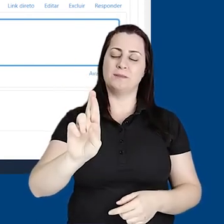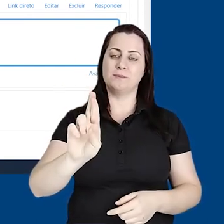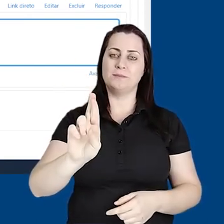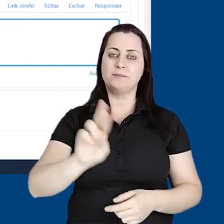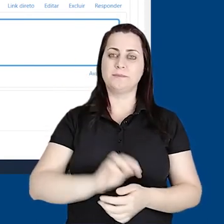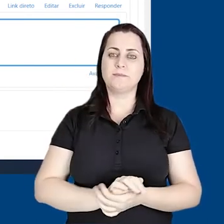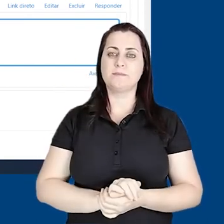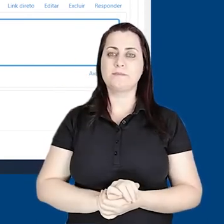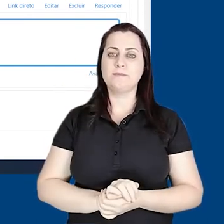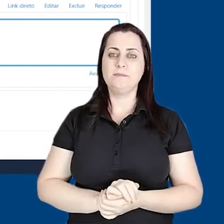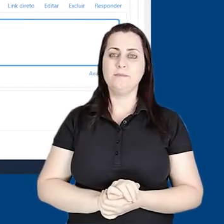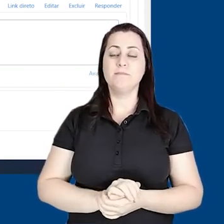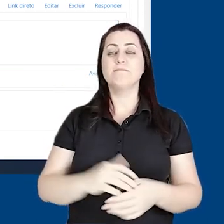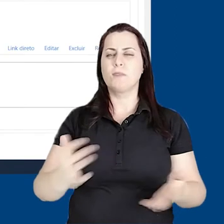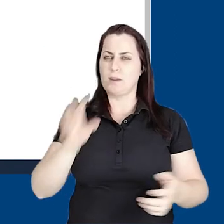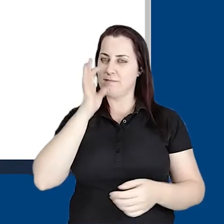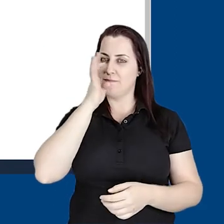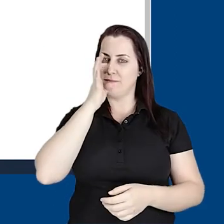responder.